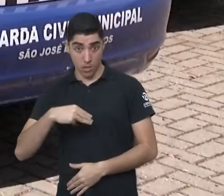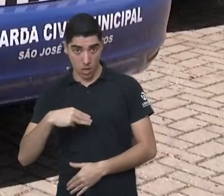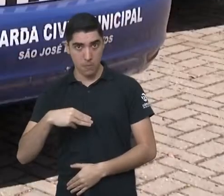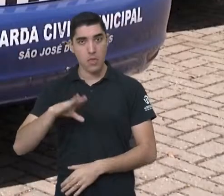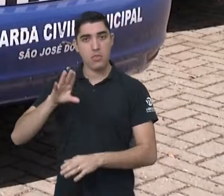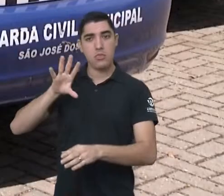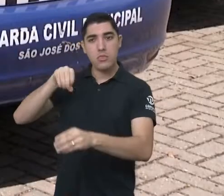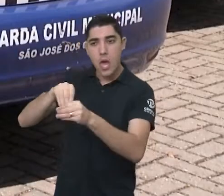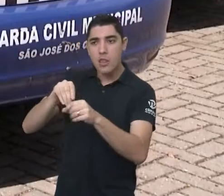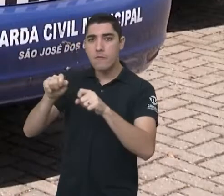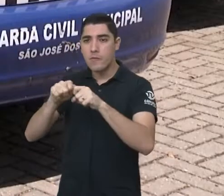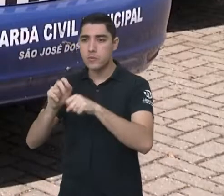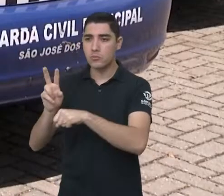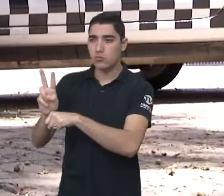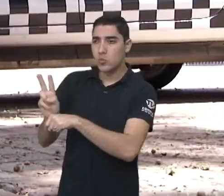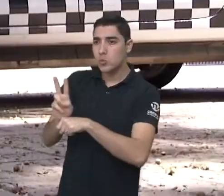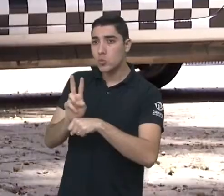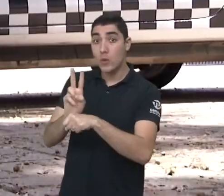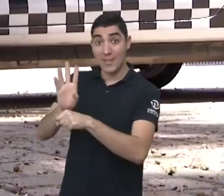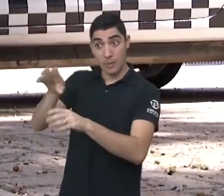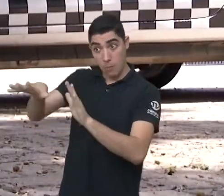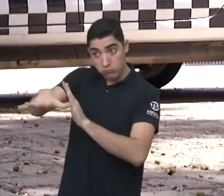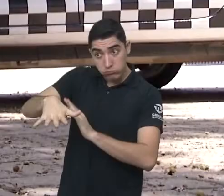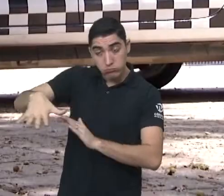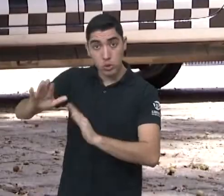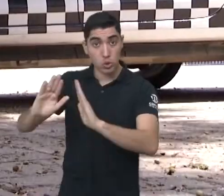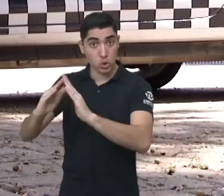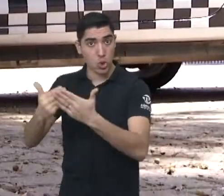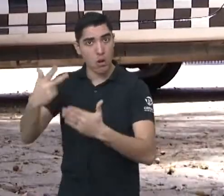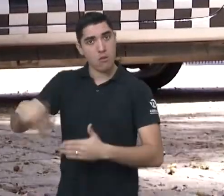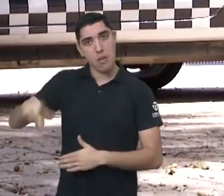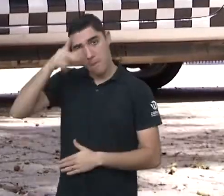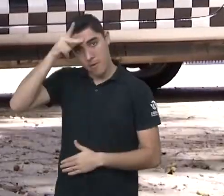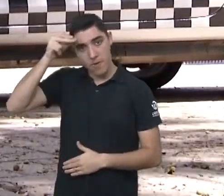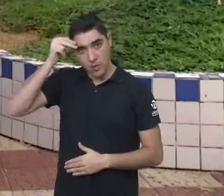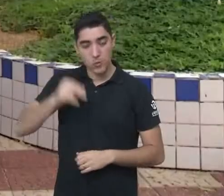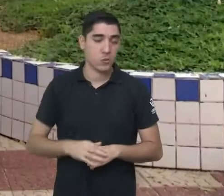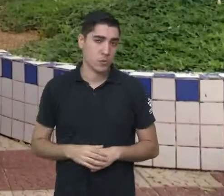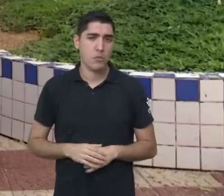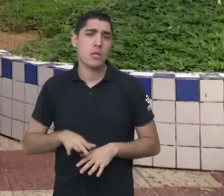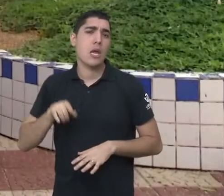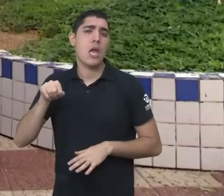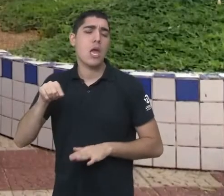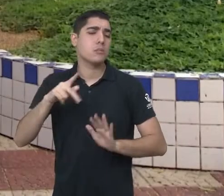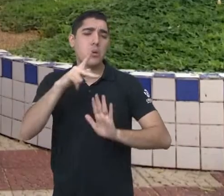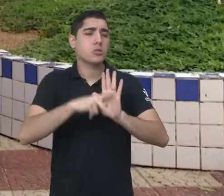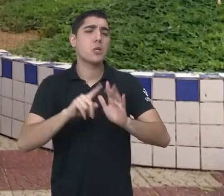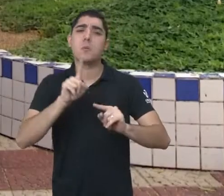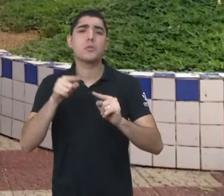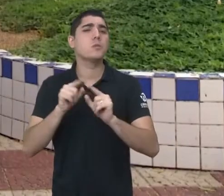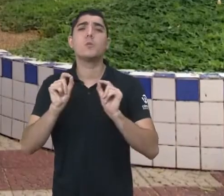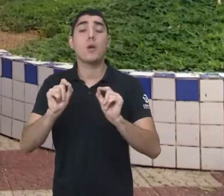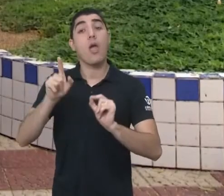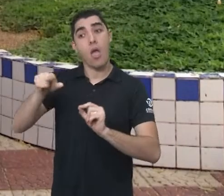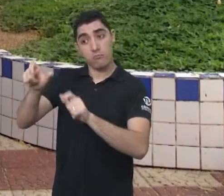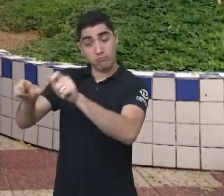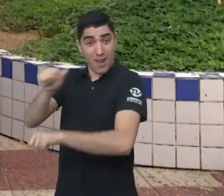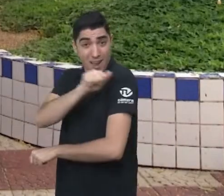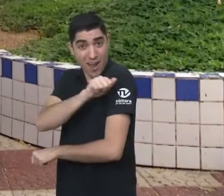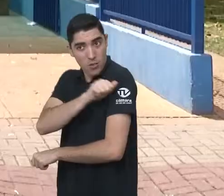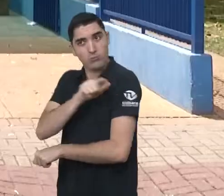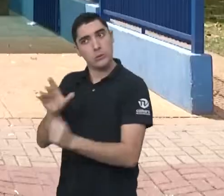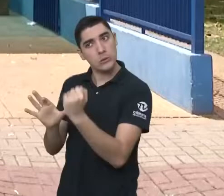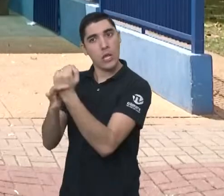Guarda Civil Municipal a manter o patrulhamento nas escolas da rede municipal. O objetivo é zelar pela segurança dos